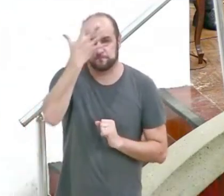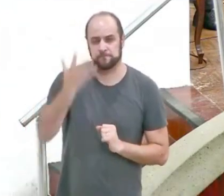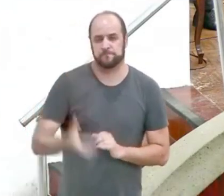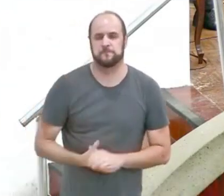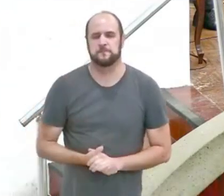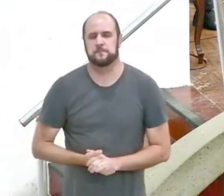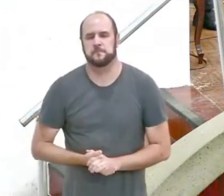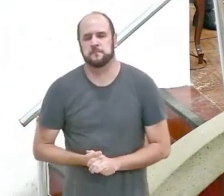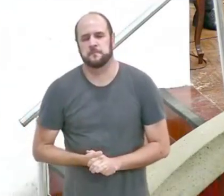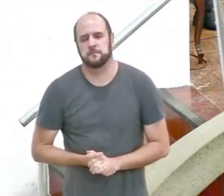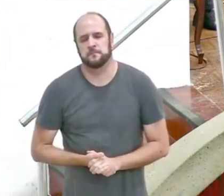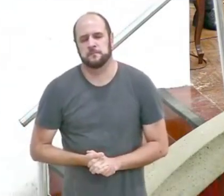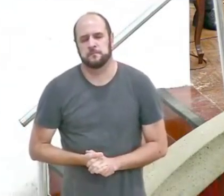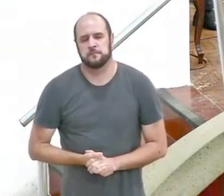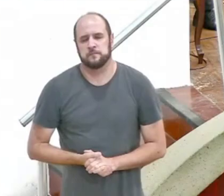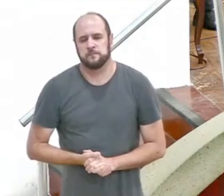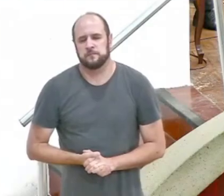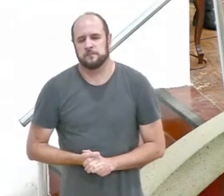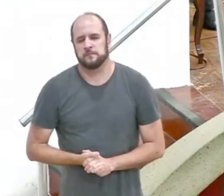mente,